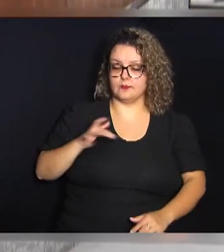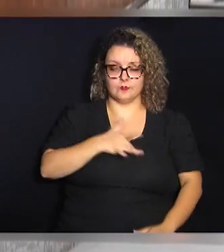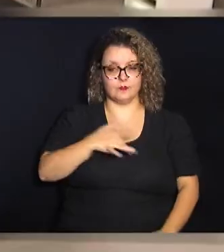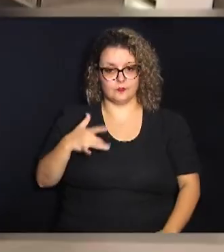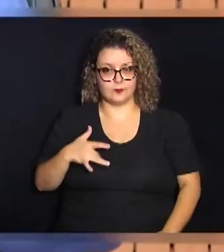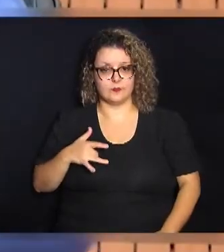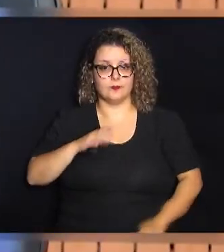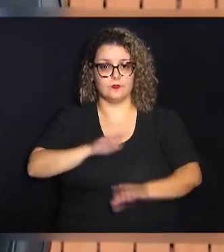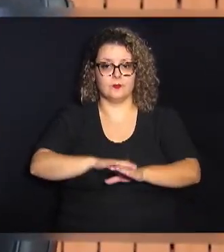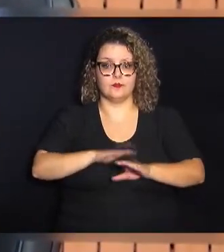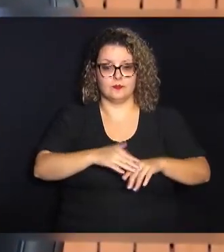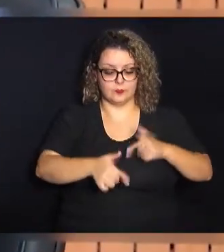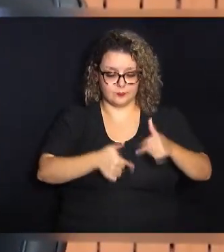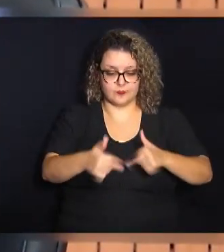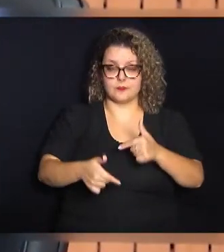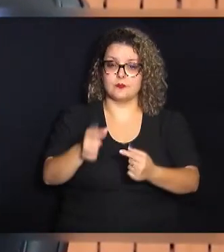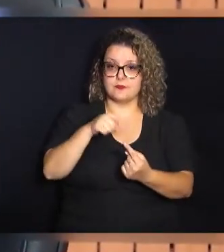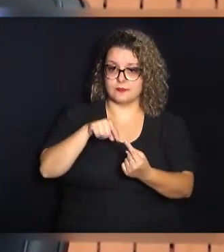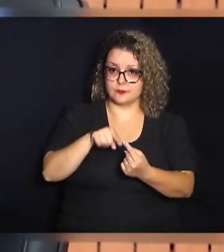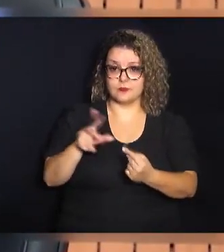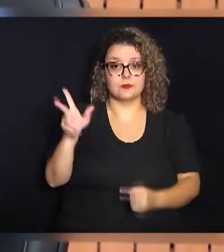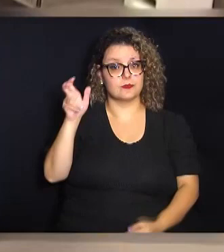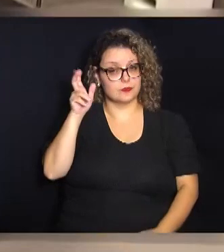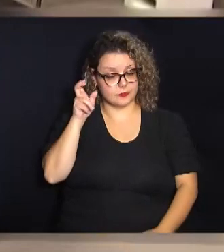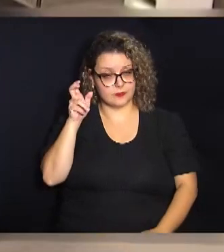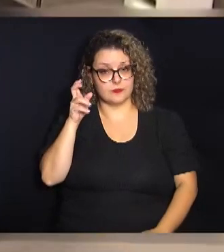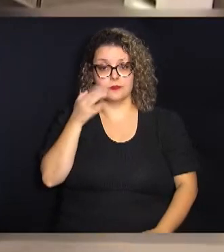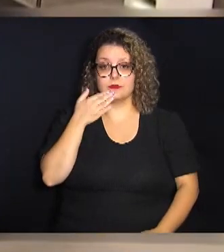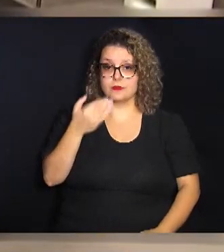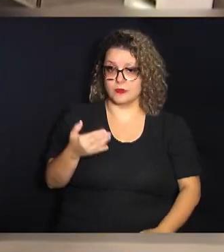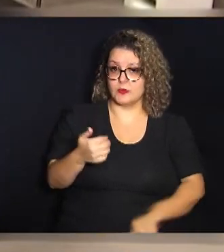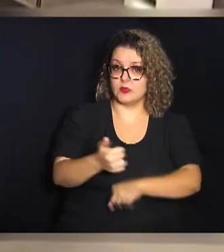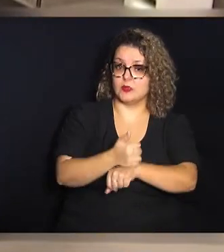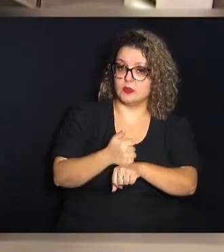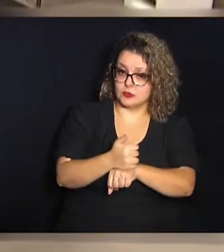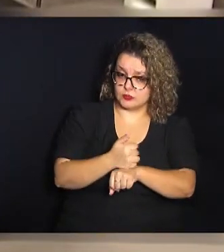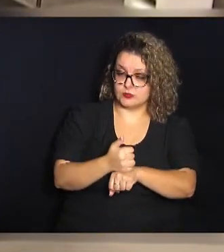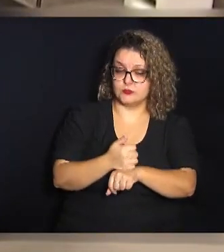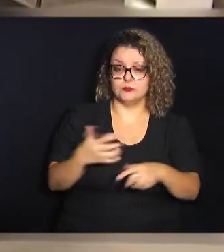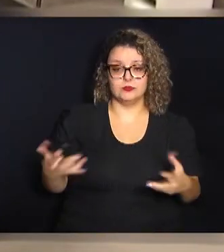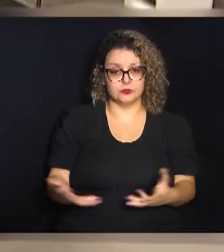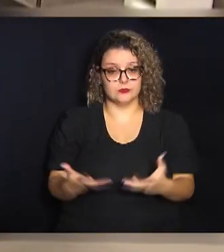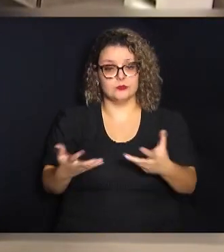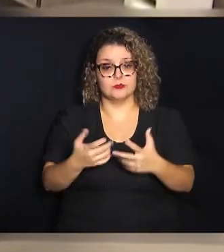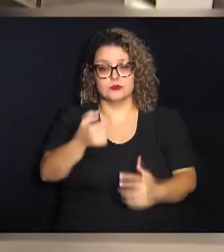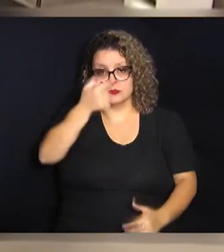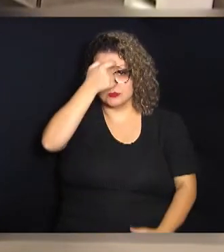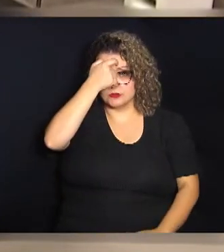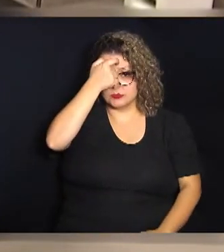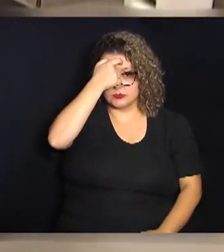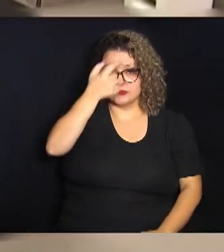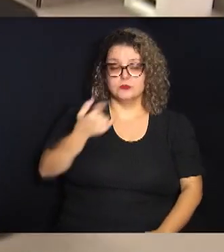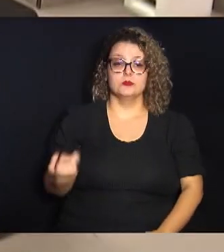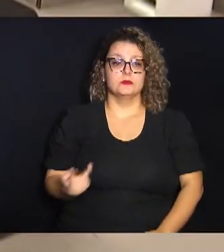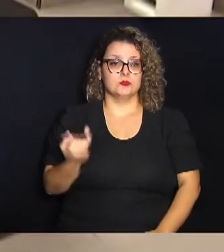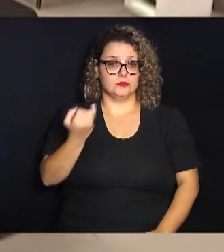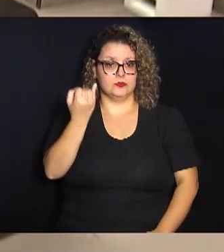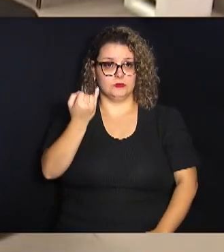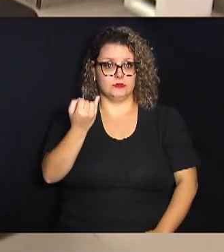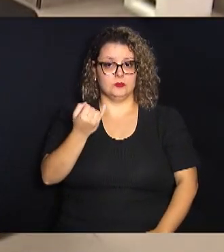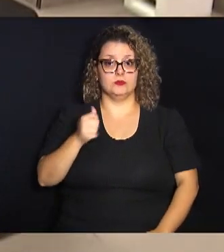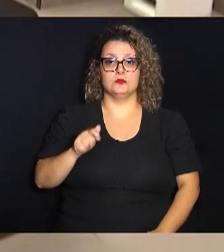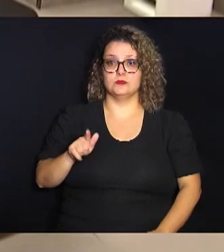trabalho. O objetivo foi escutar as demandas dos profissionais e promover a conscientização da importância desses